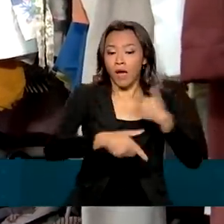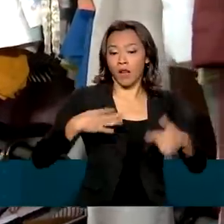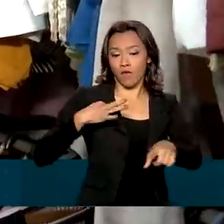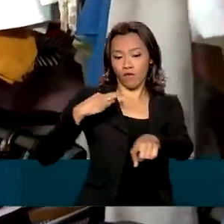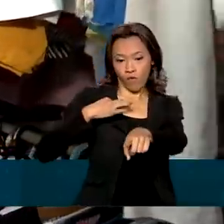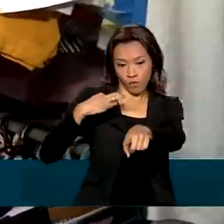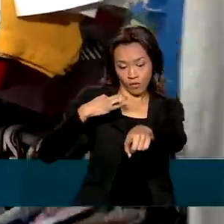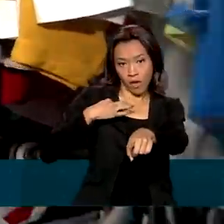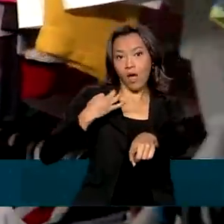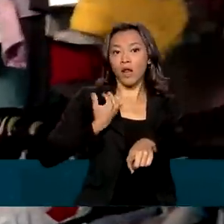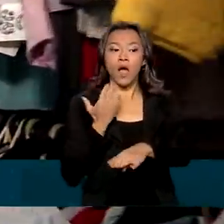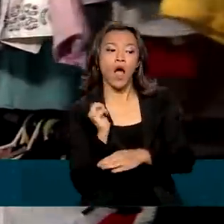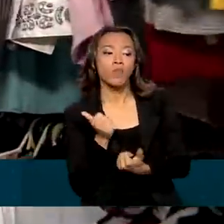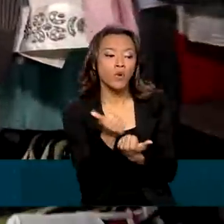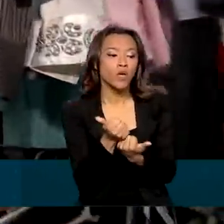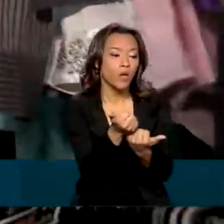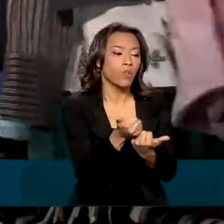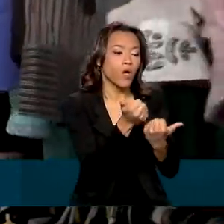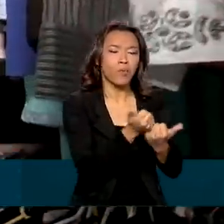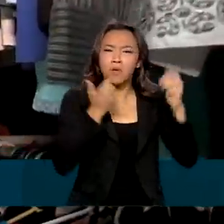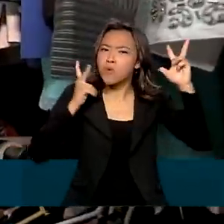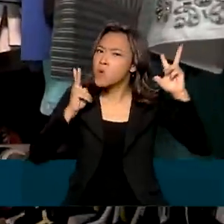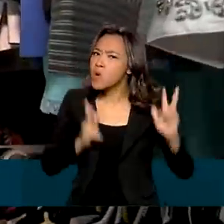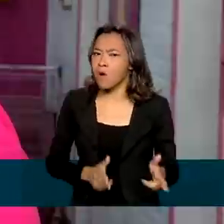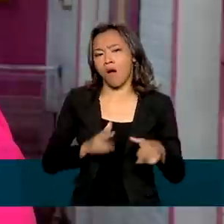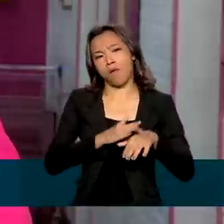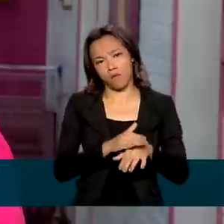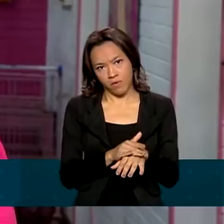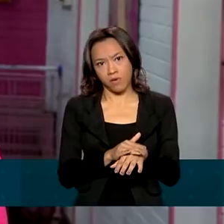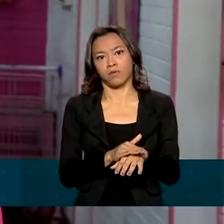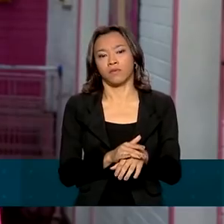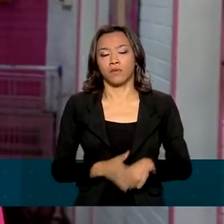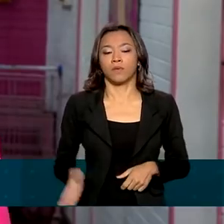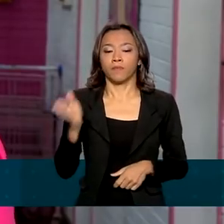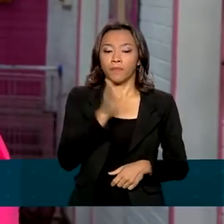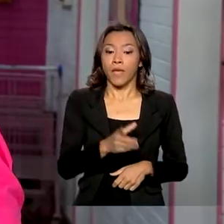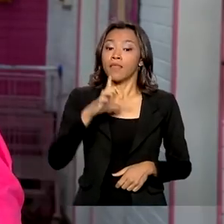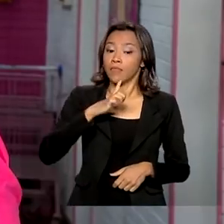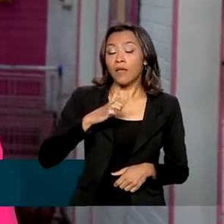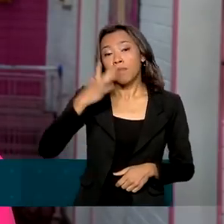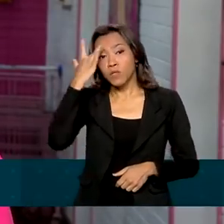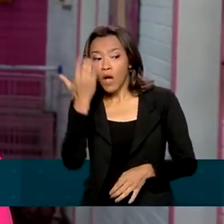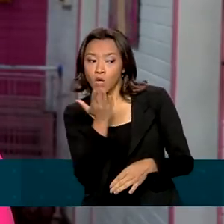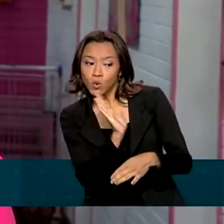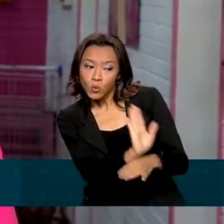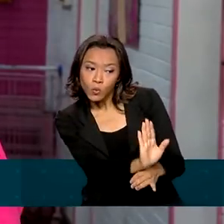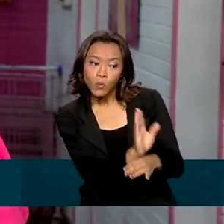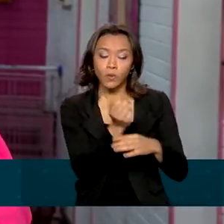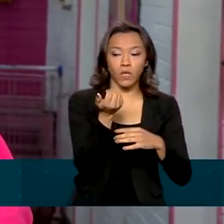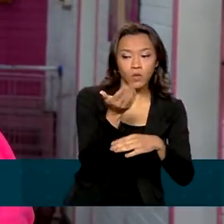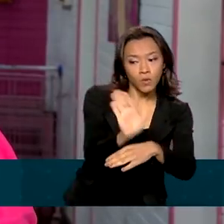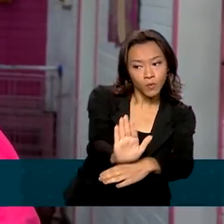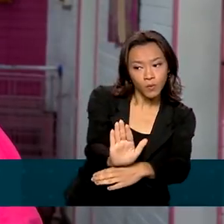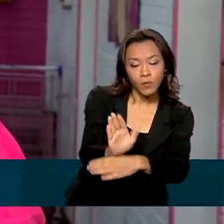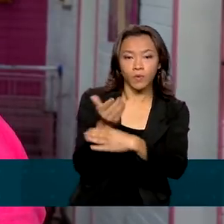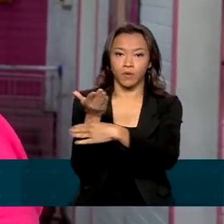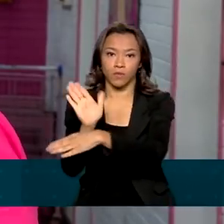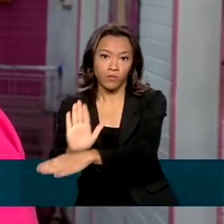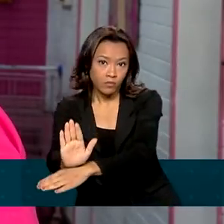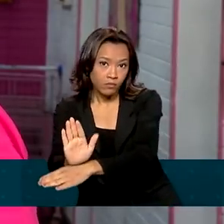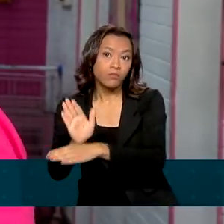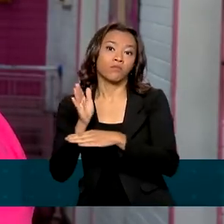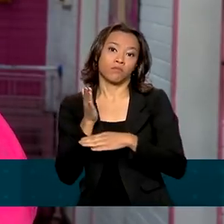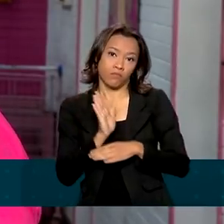uma rede de apoio que acolhe pessoas com a mesma doença que ela. Tem o pessoal que a gente ajuda um, corre ali, ajuda outro, só corre um ali.